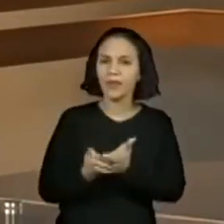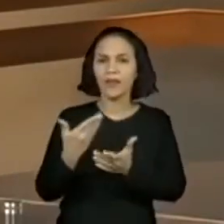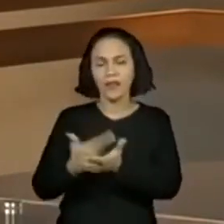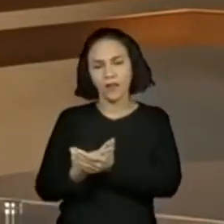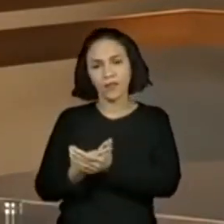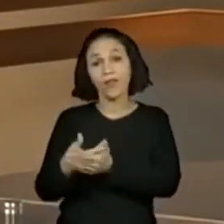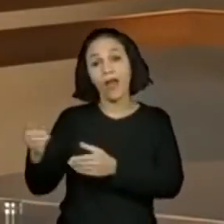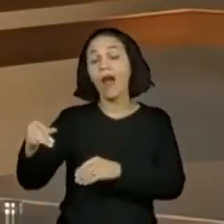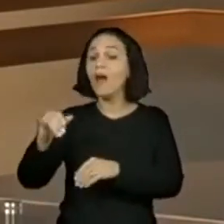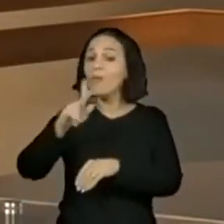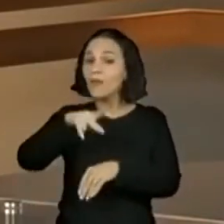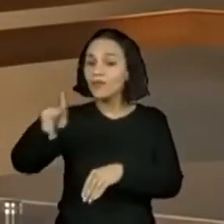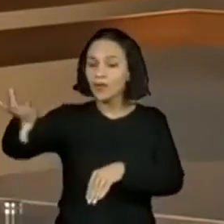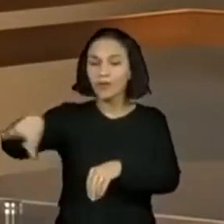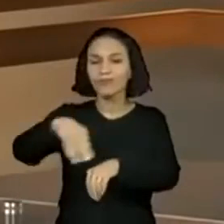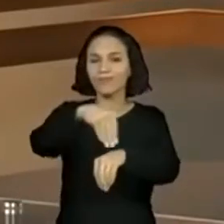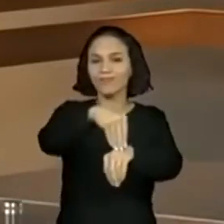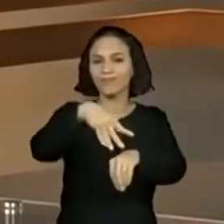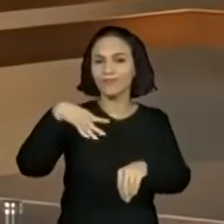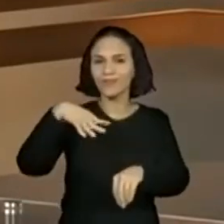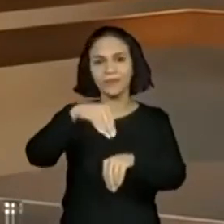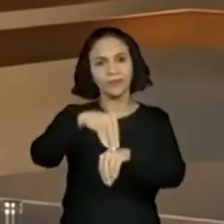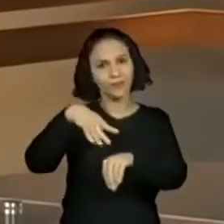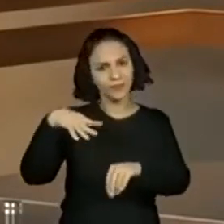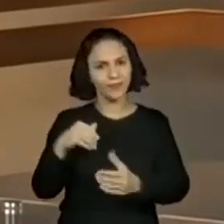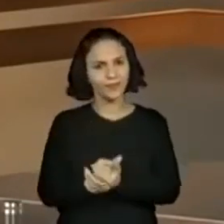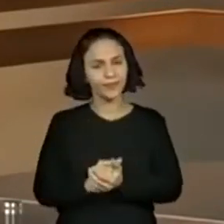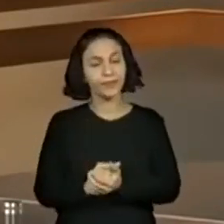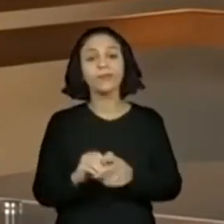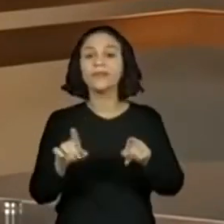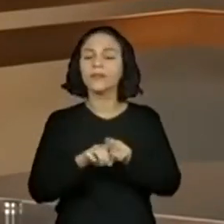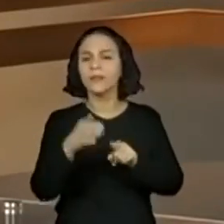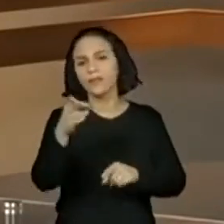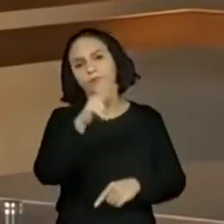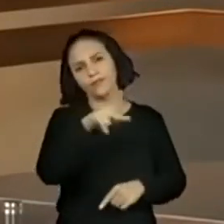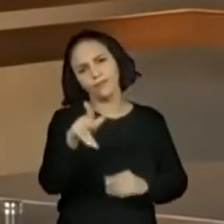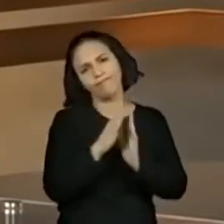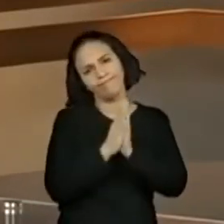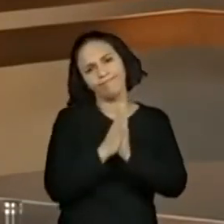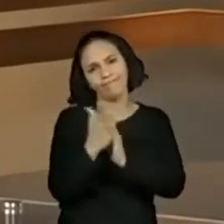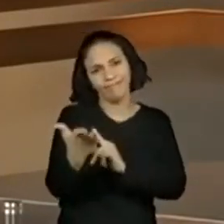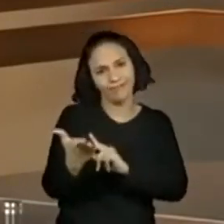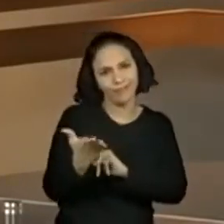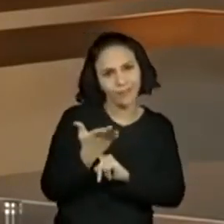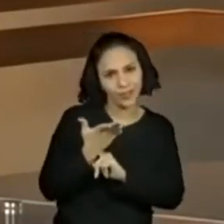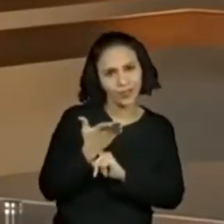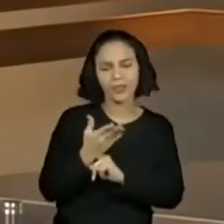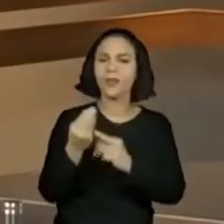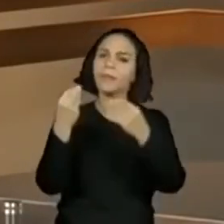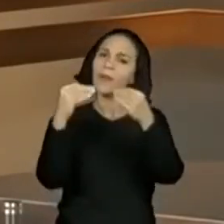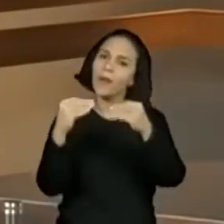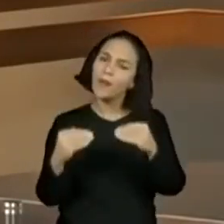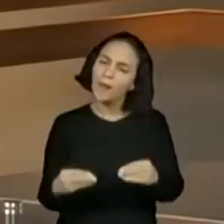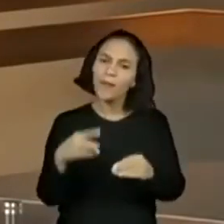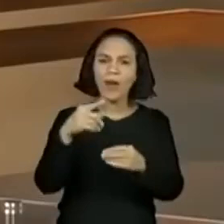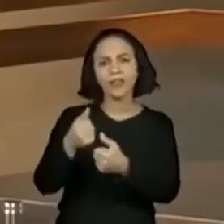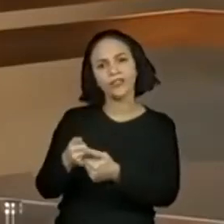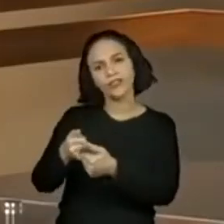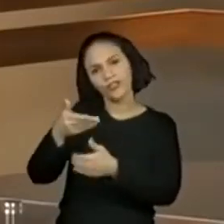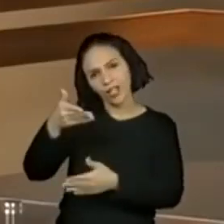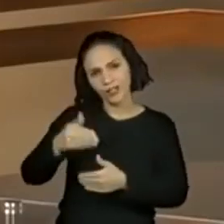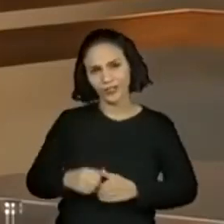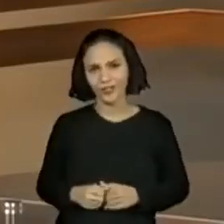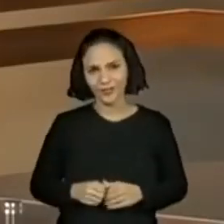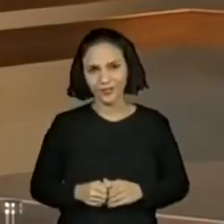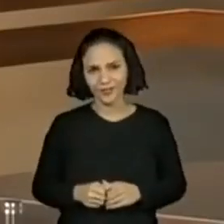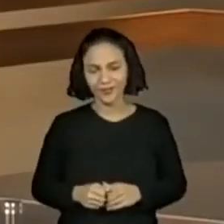mandando as contribuições para os professores e também quero contar imensamente com você, professor, postando aqui as contribuições dos alunos no nosso